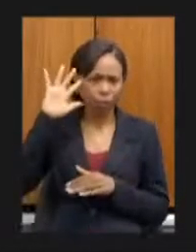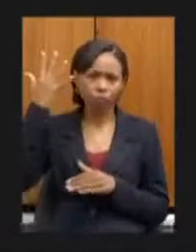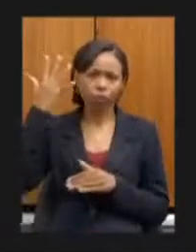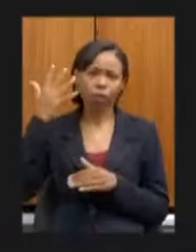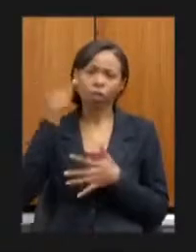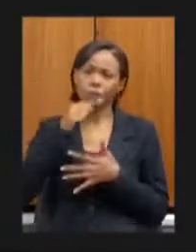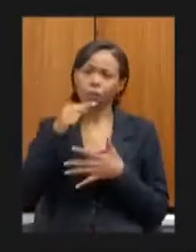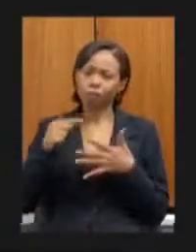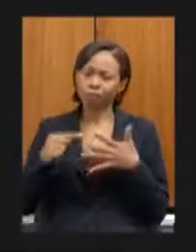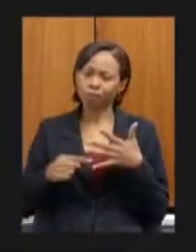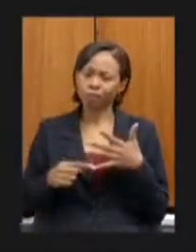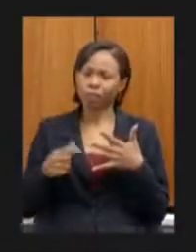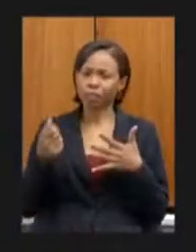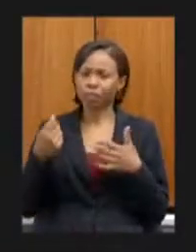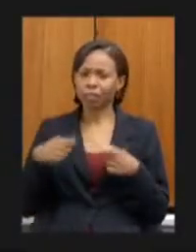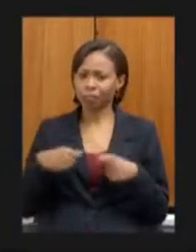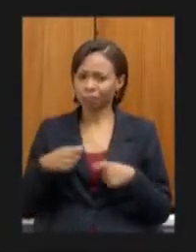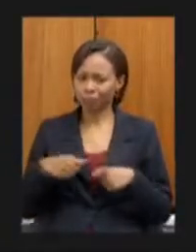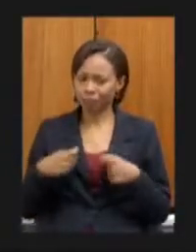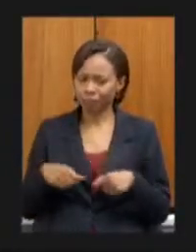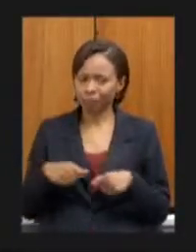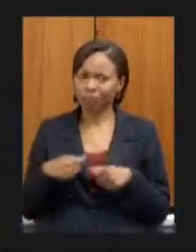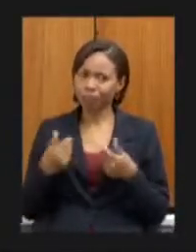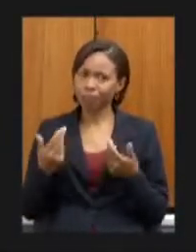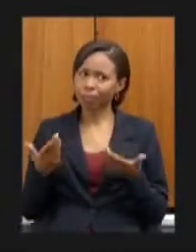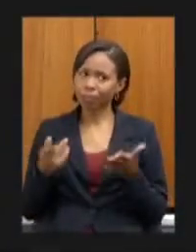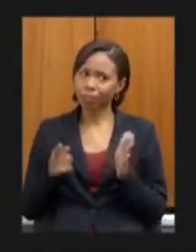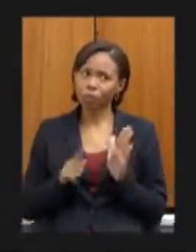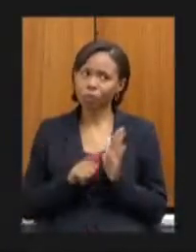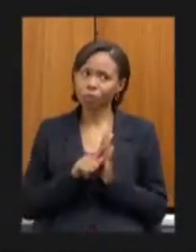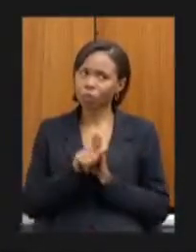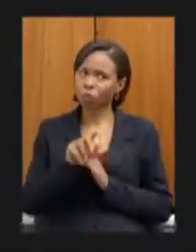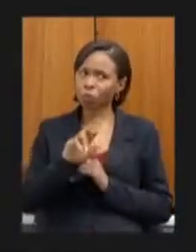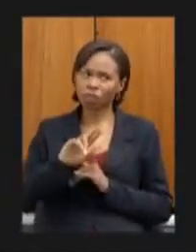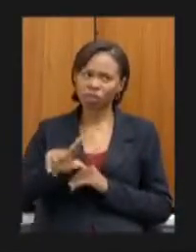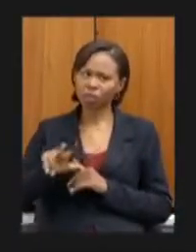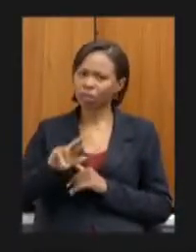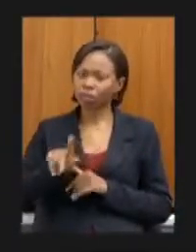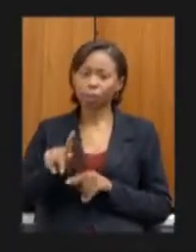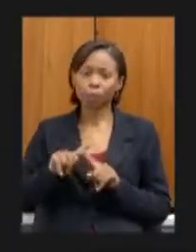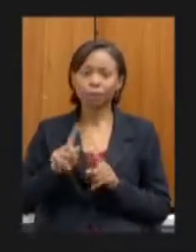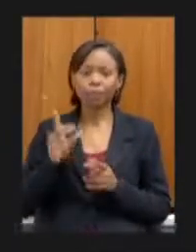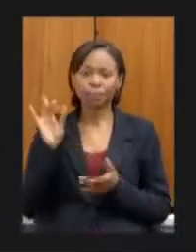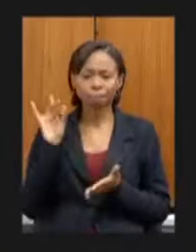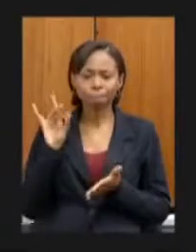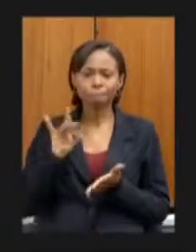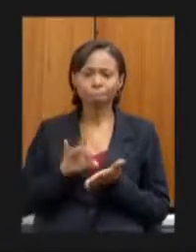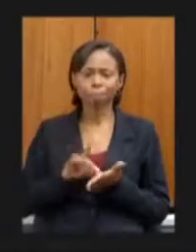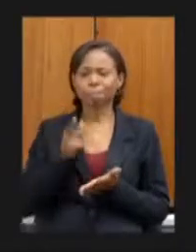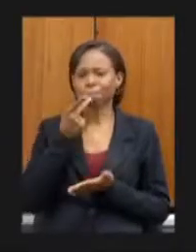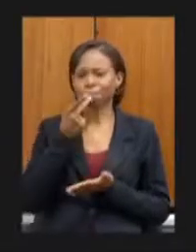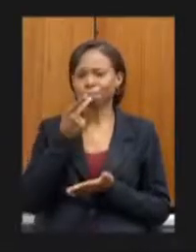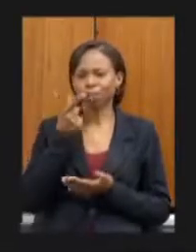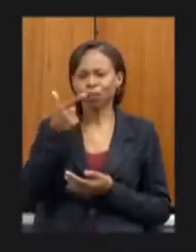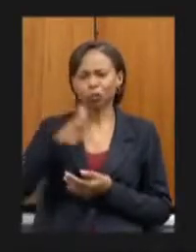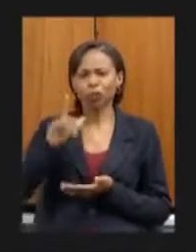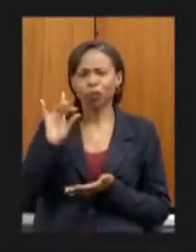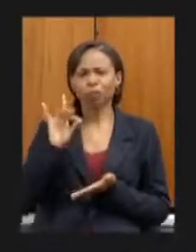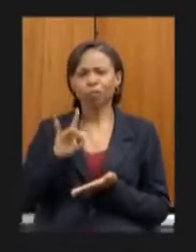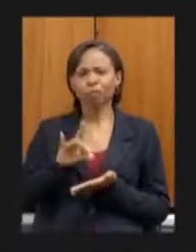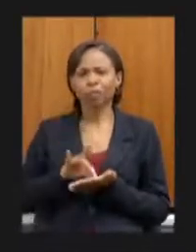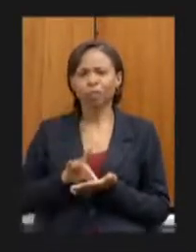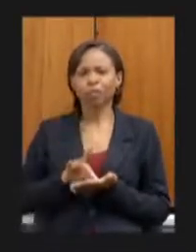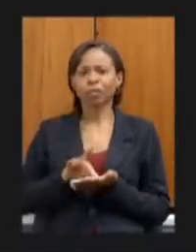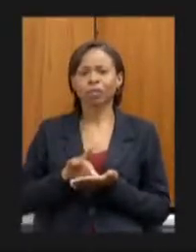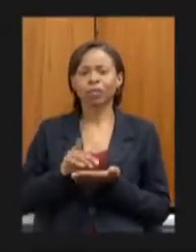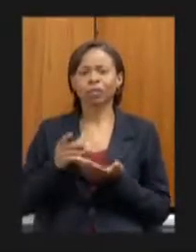forem necessários então não é bem uma pergunta mas uma reafirmação de posição e os cumprimentos que